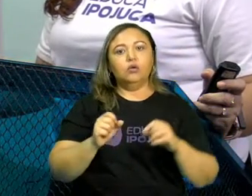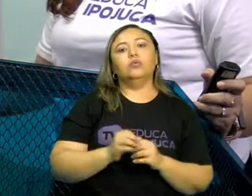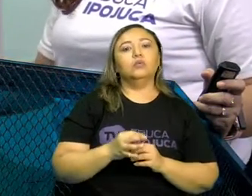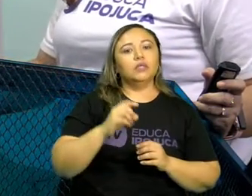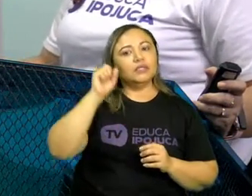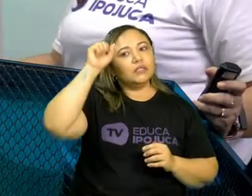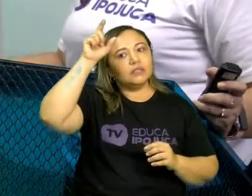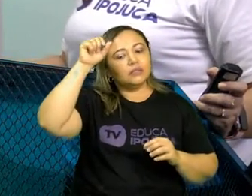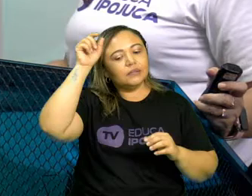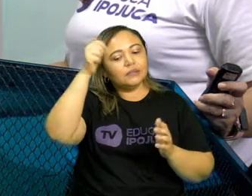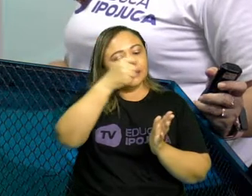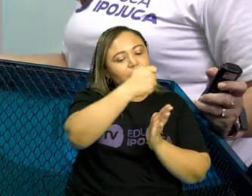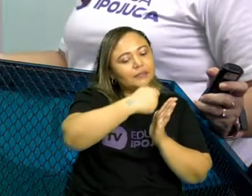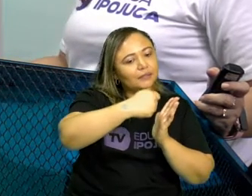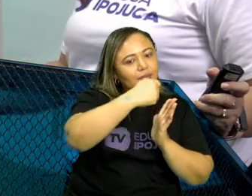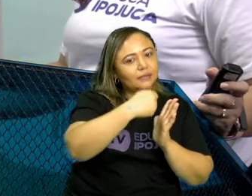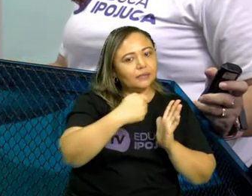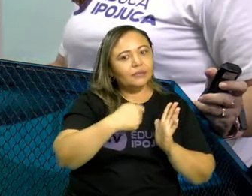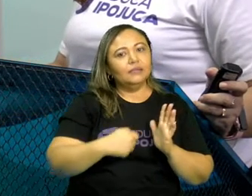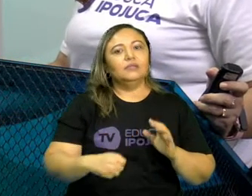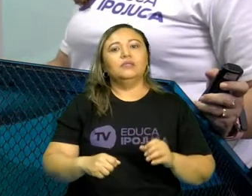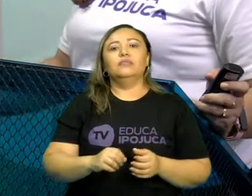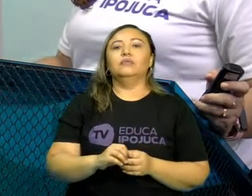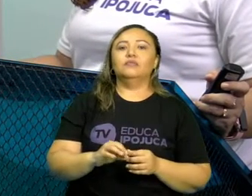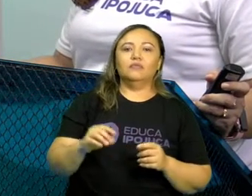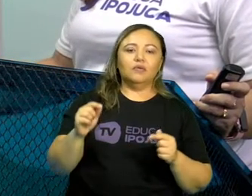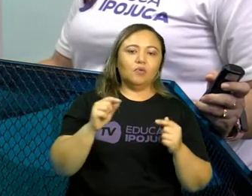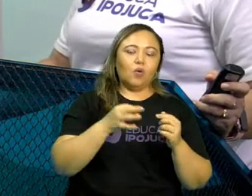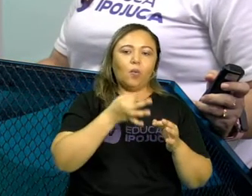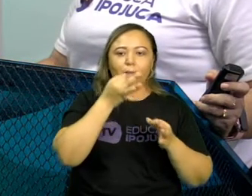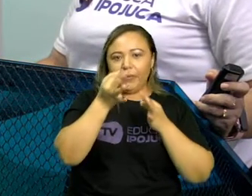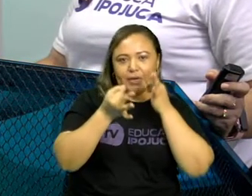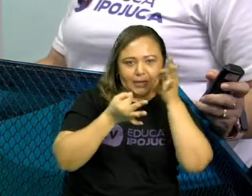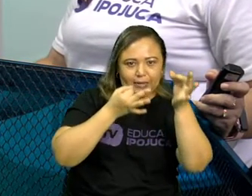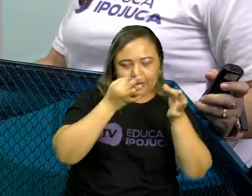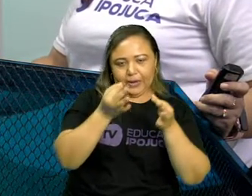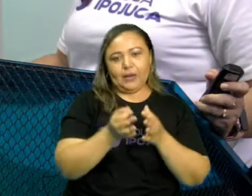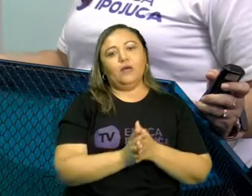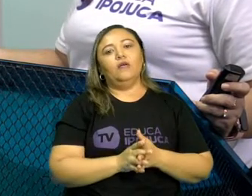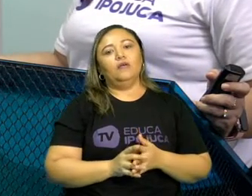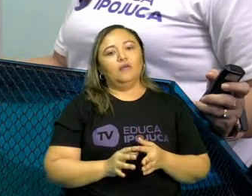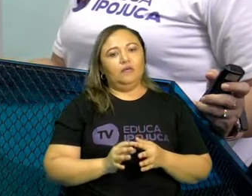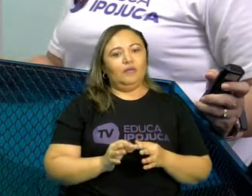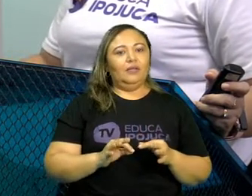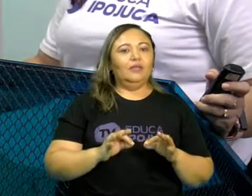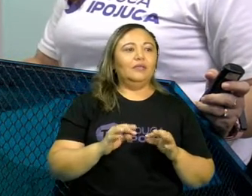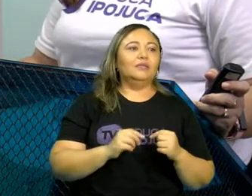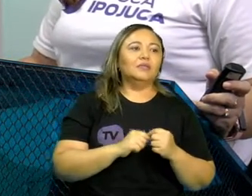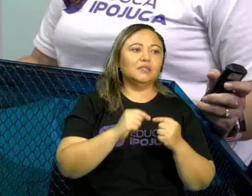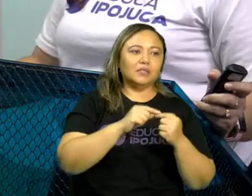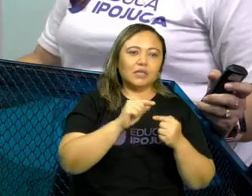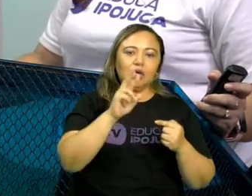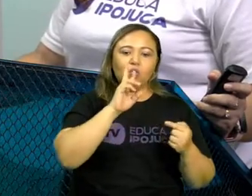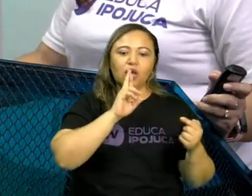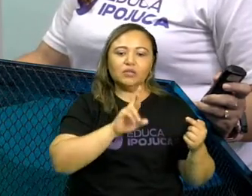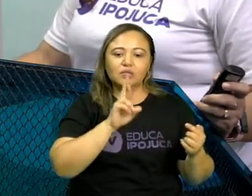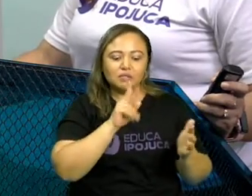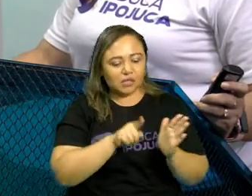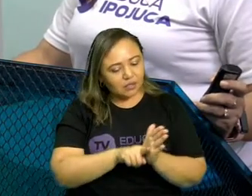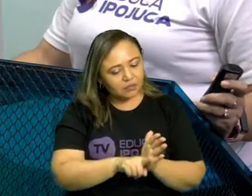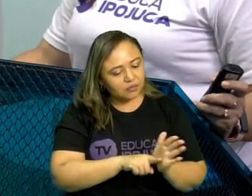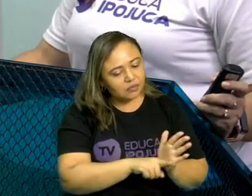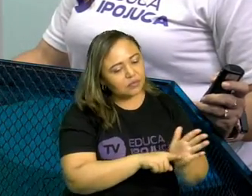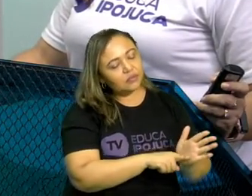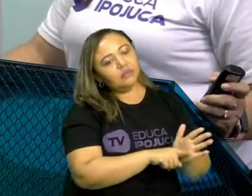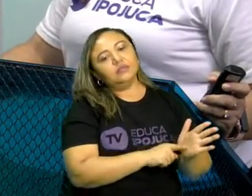desenvolvidas. Que a gente vai encontrar argumentos, opinião de especialistas, resultado da pesquisa científica.